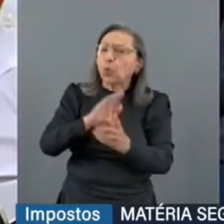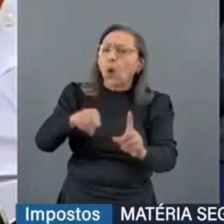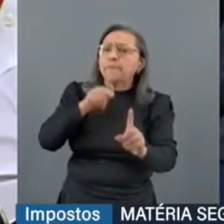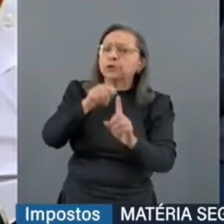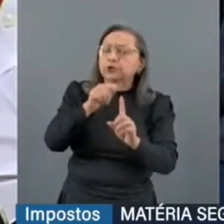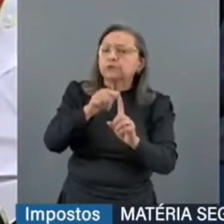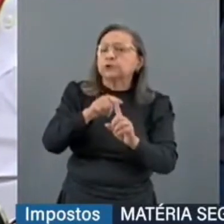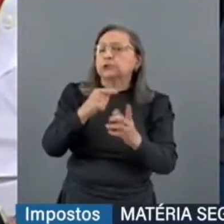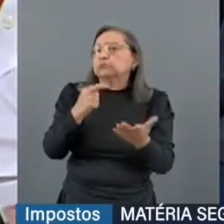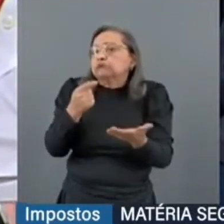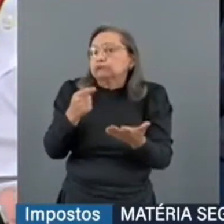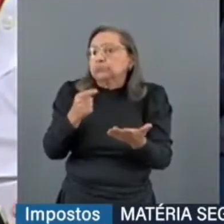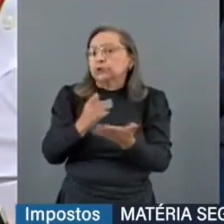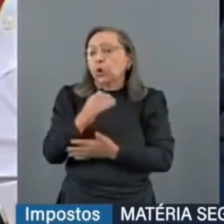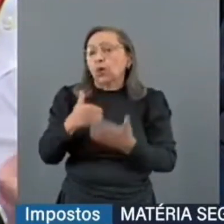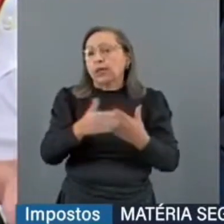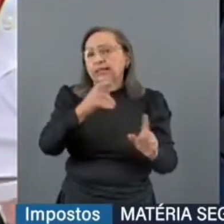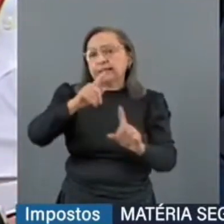sancionador de qualquer espécie.